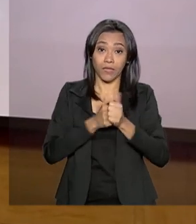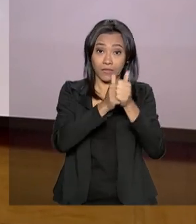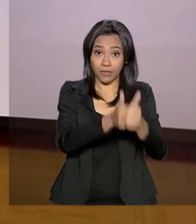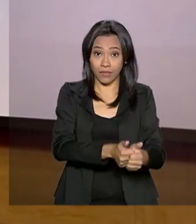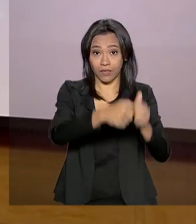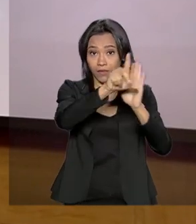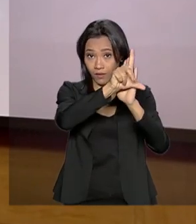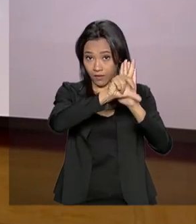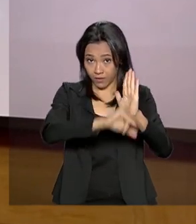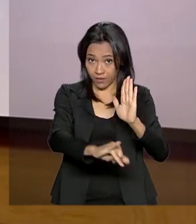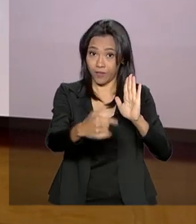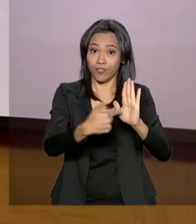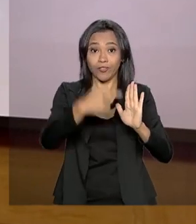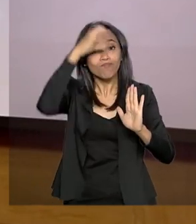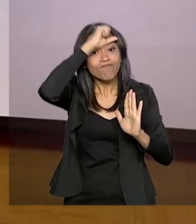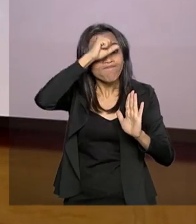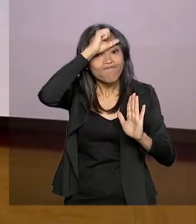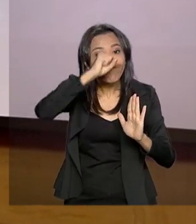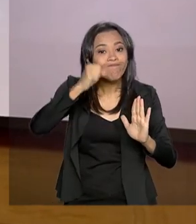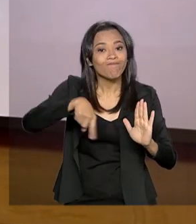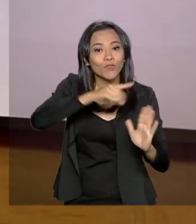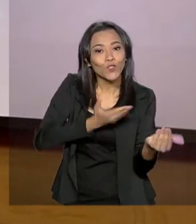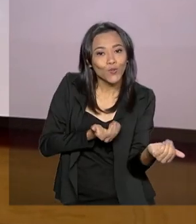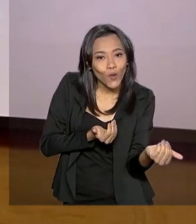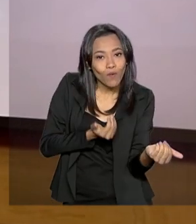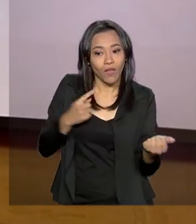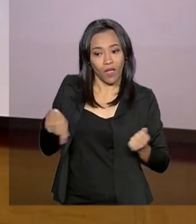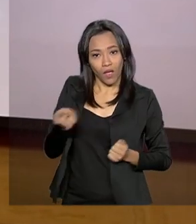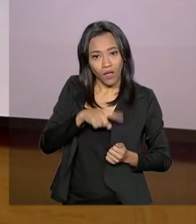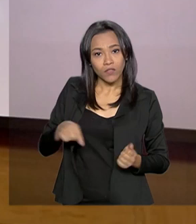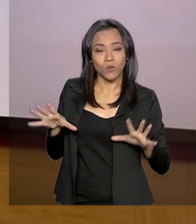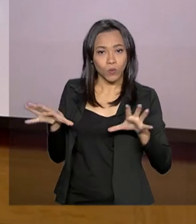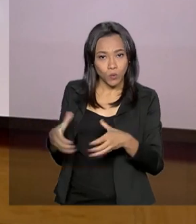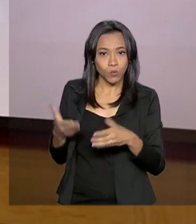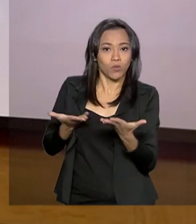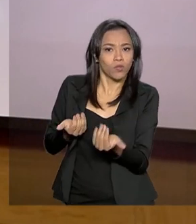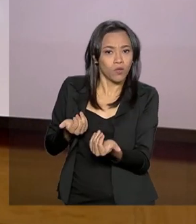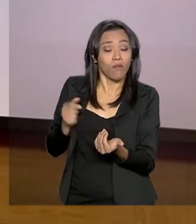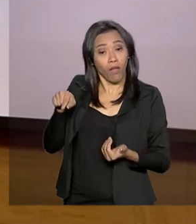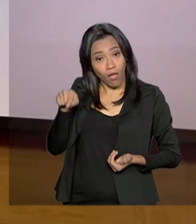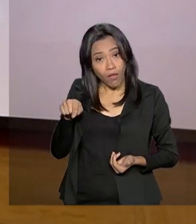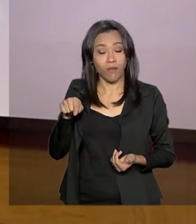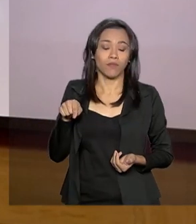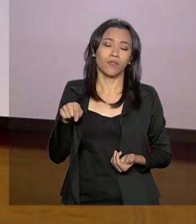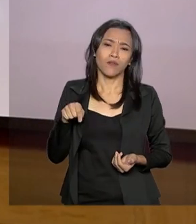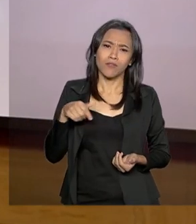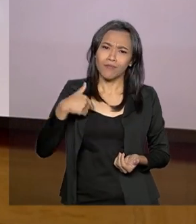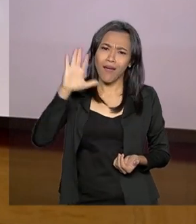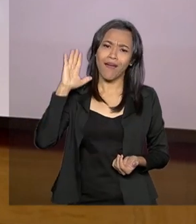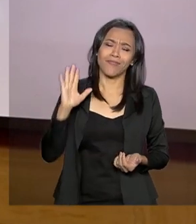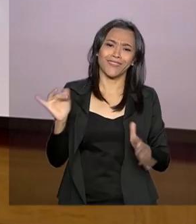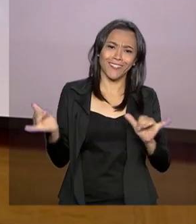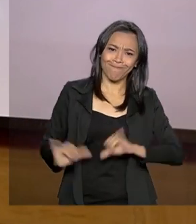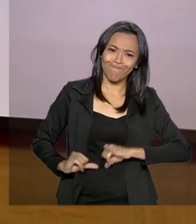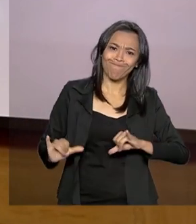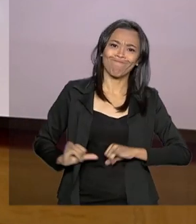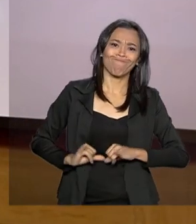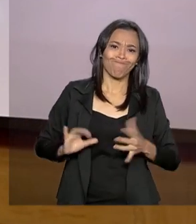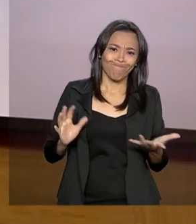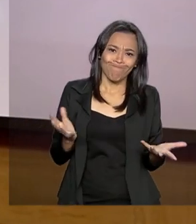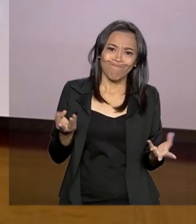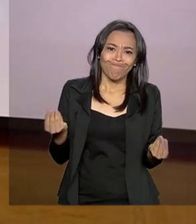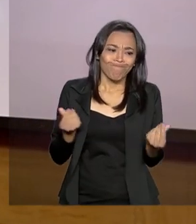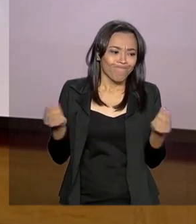aprendizagem. Esse público, os jovens, são justamente os mais afetados pelo